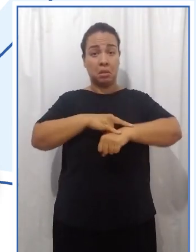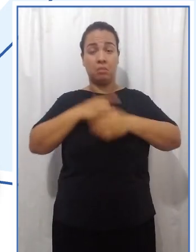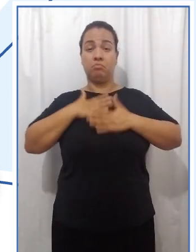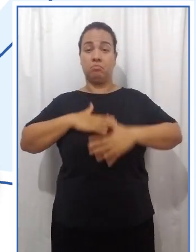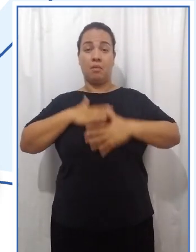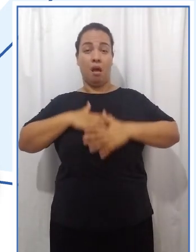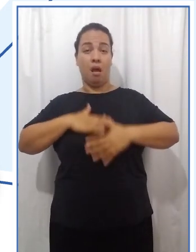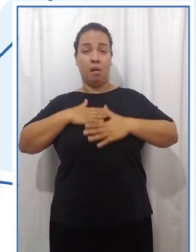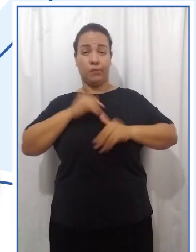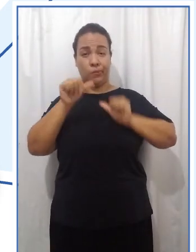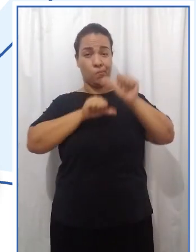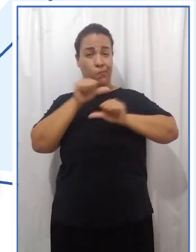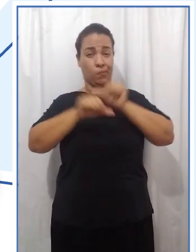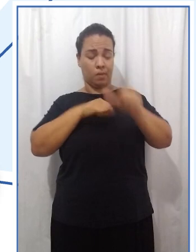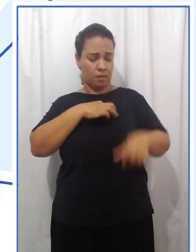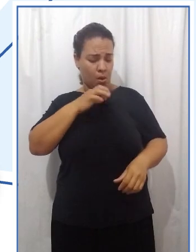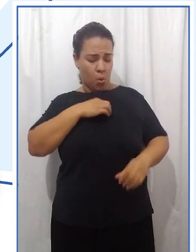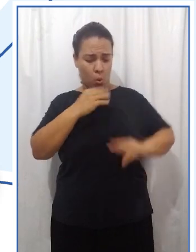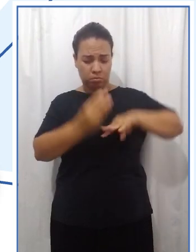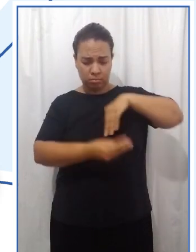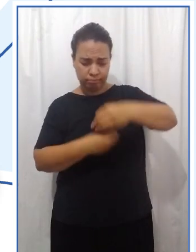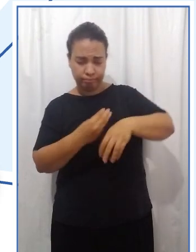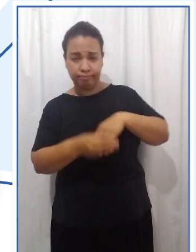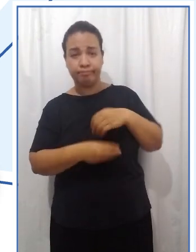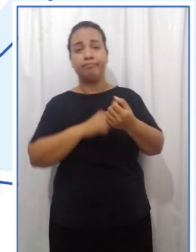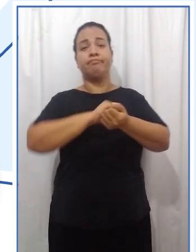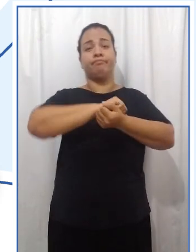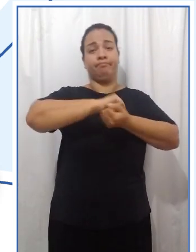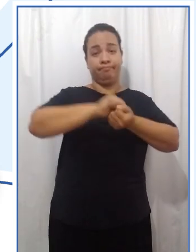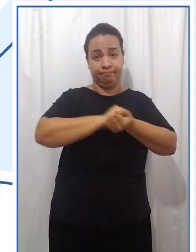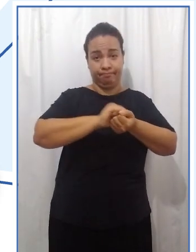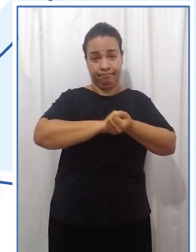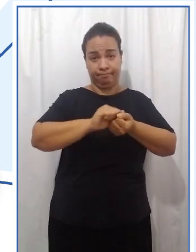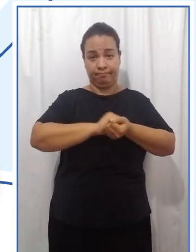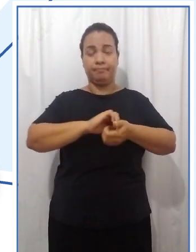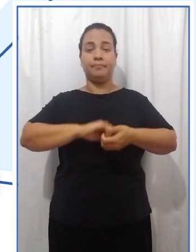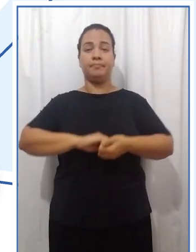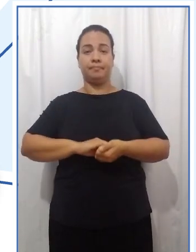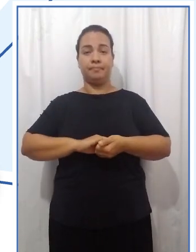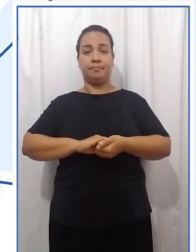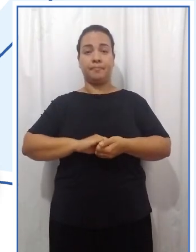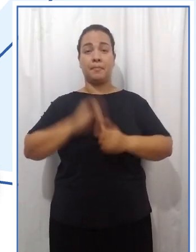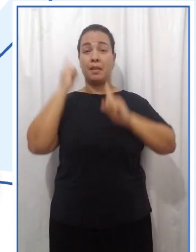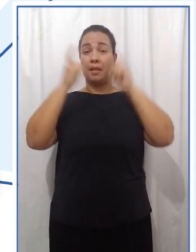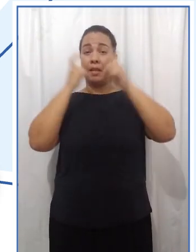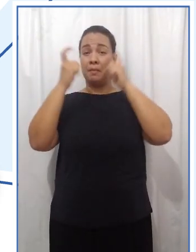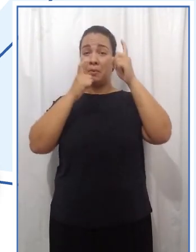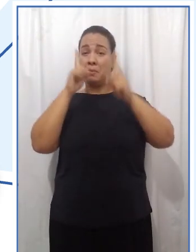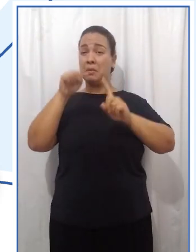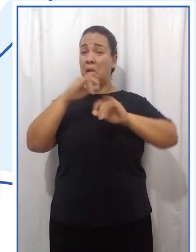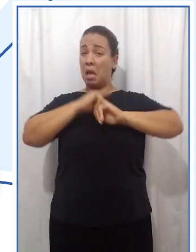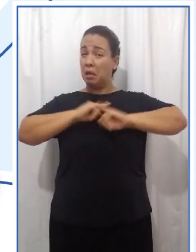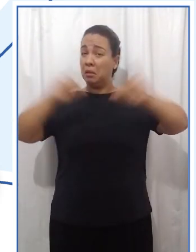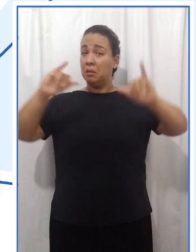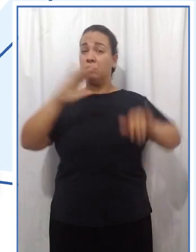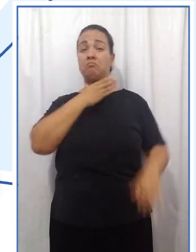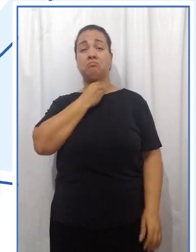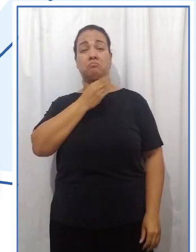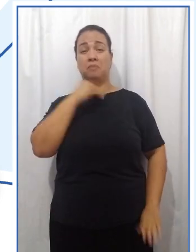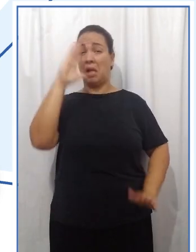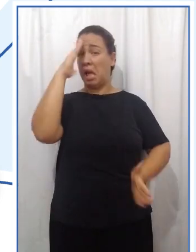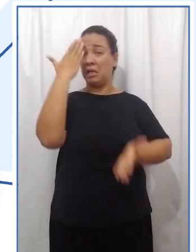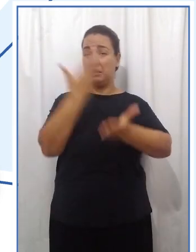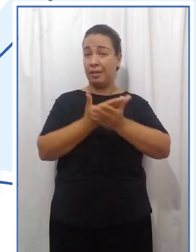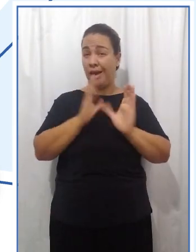banho, trocar toda essa roupa, enrolar, botar para lavar. E uma das minhas preocupações é com a fake news. Não